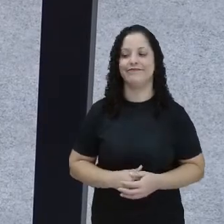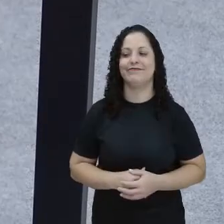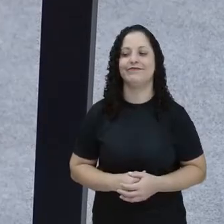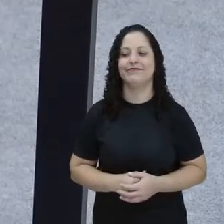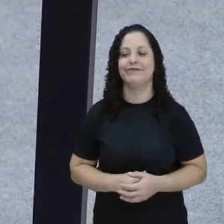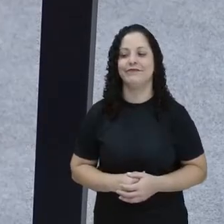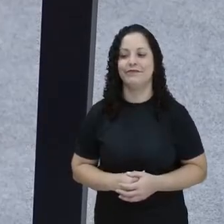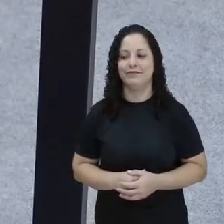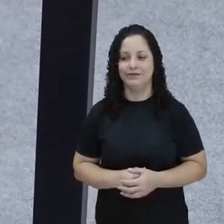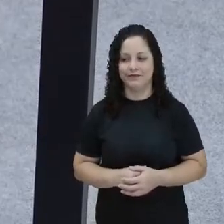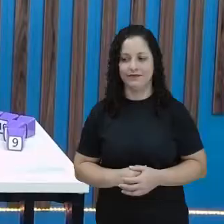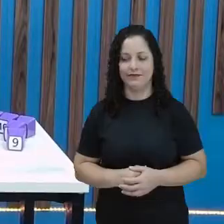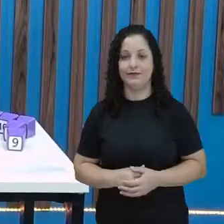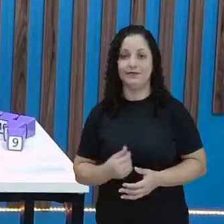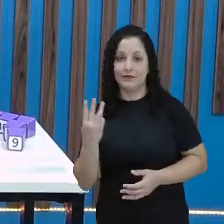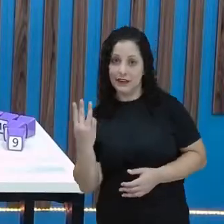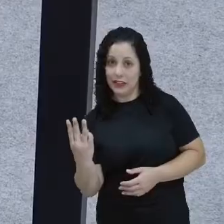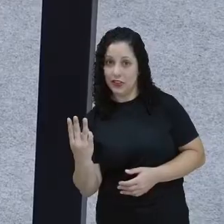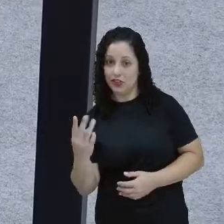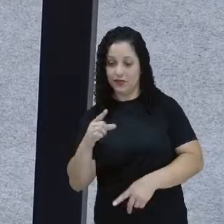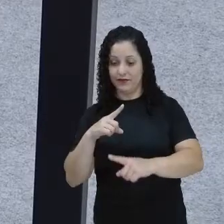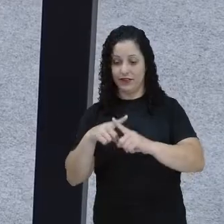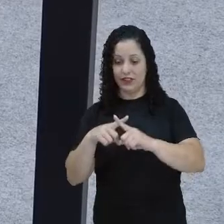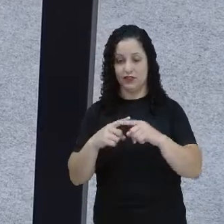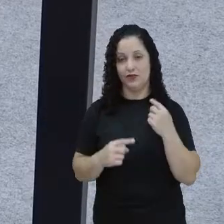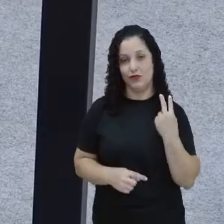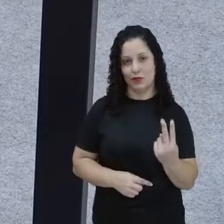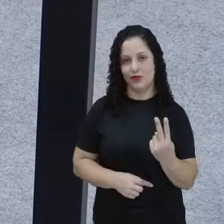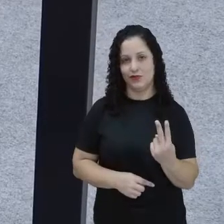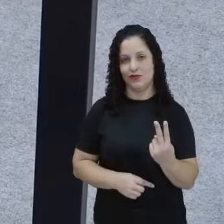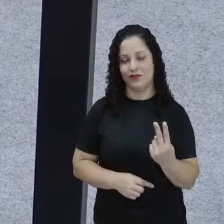aqui, Três duas vezes dentro do saquinho,